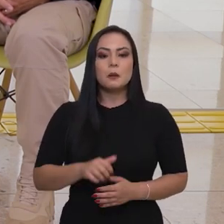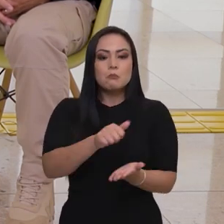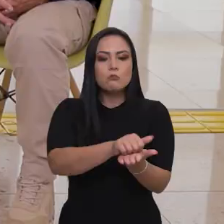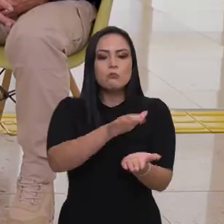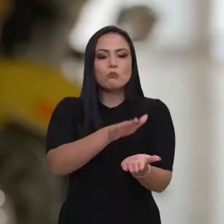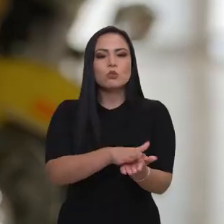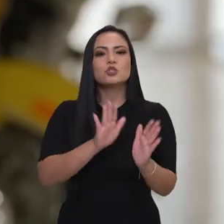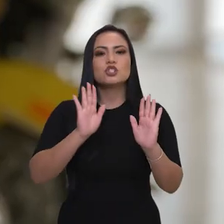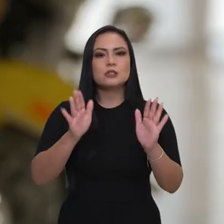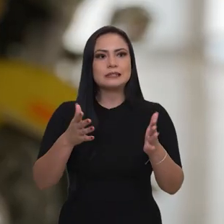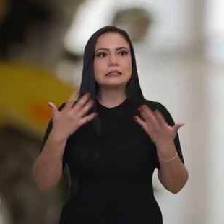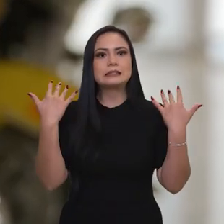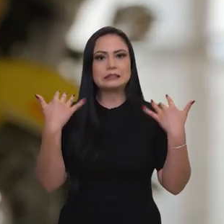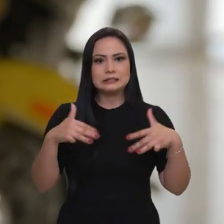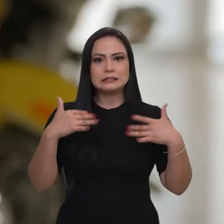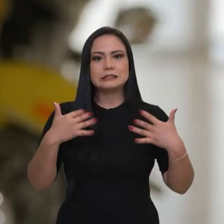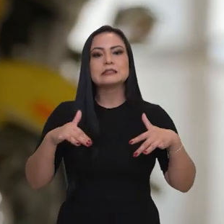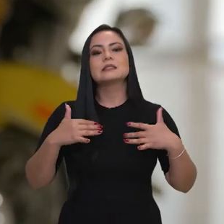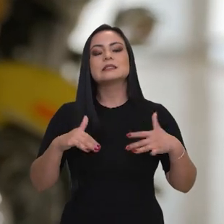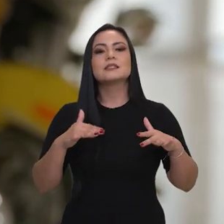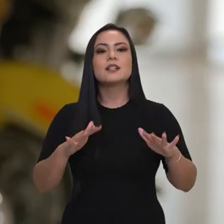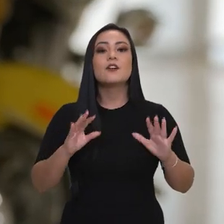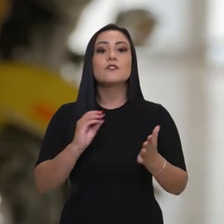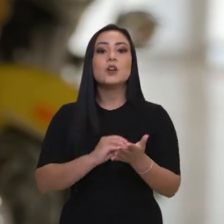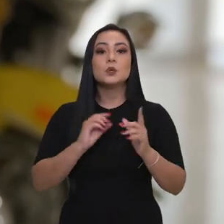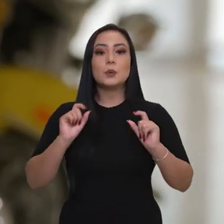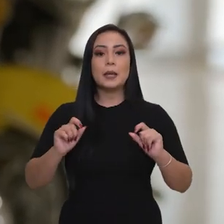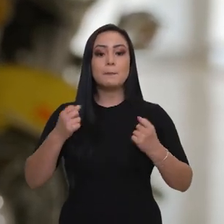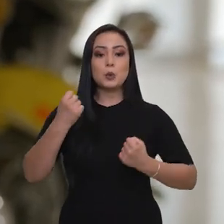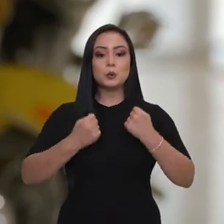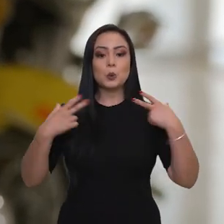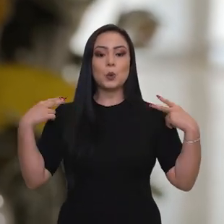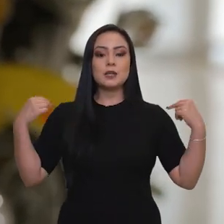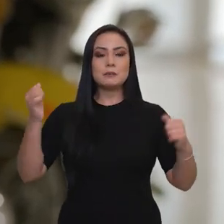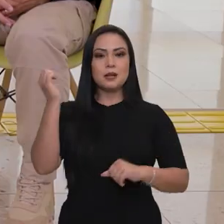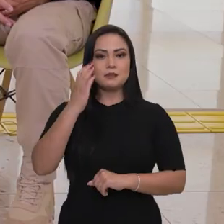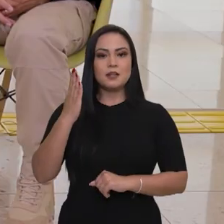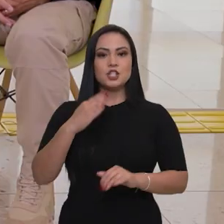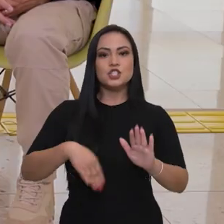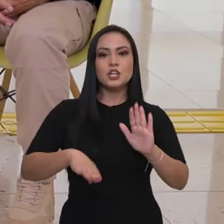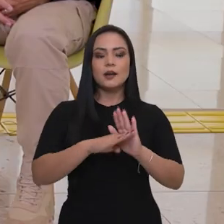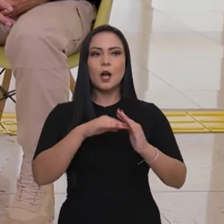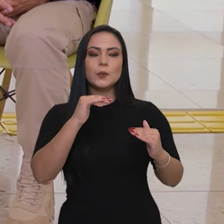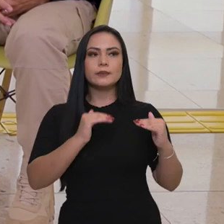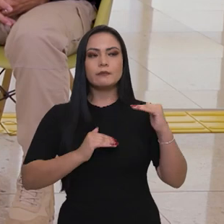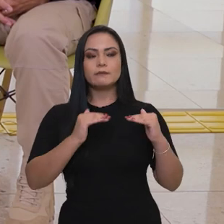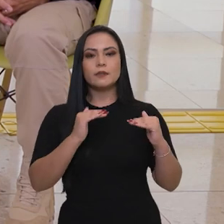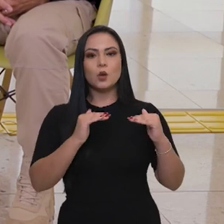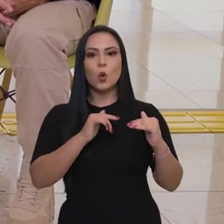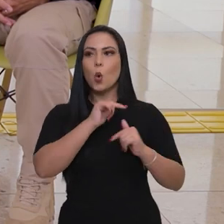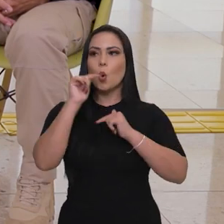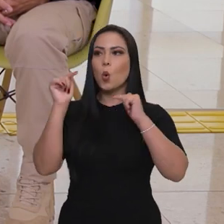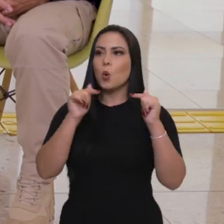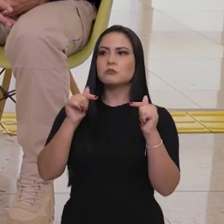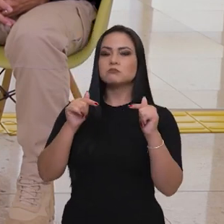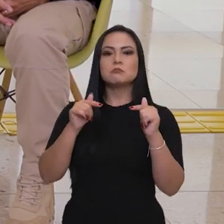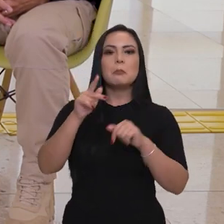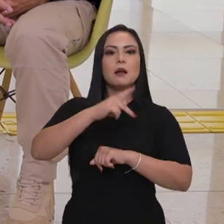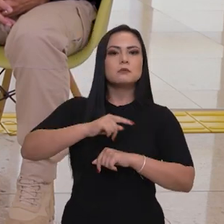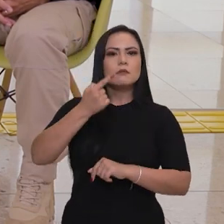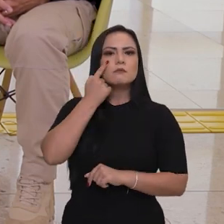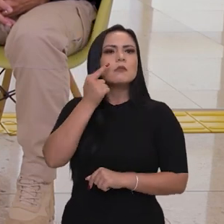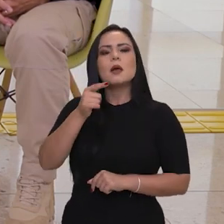O que falta para o motorista brasileiro chegar ao nível de outros países em que a gente vê as pessoas respeitando